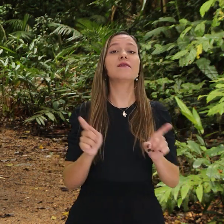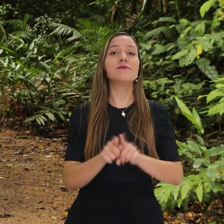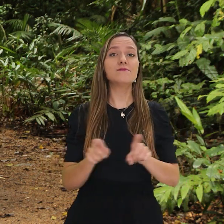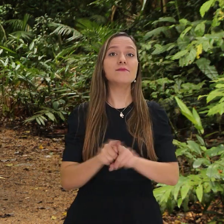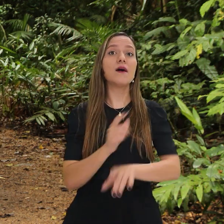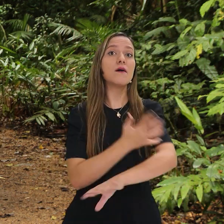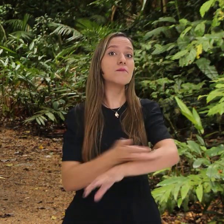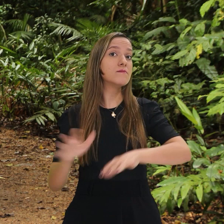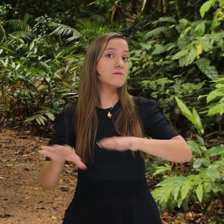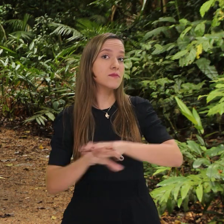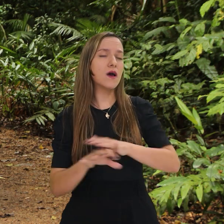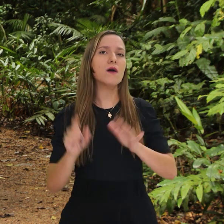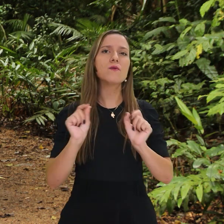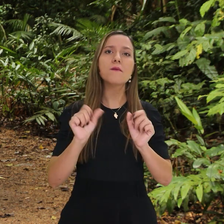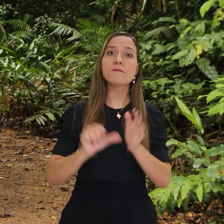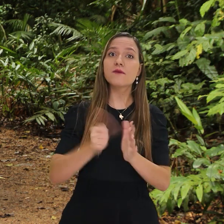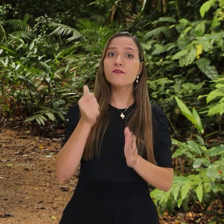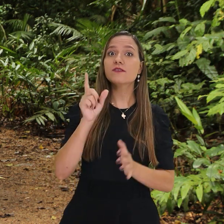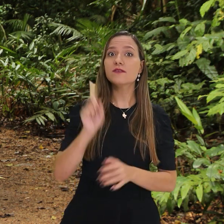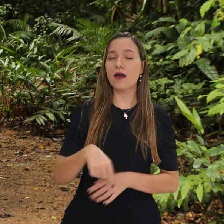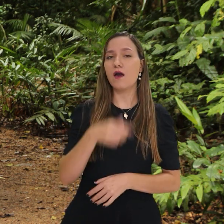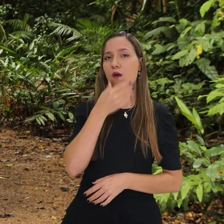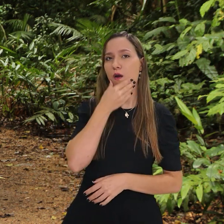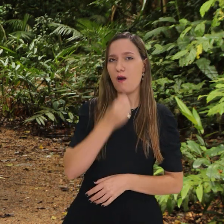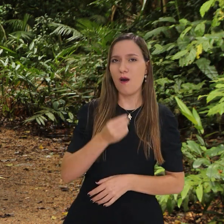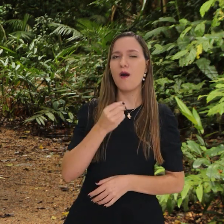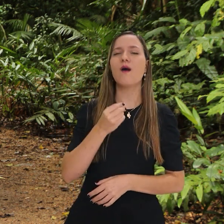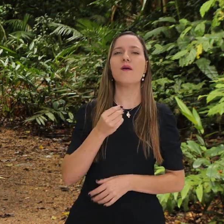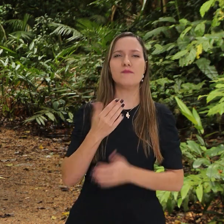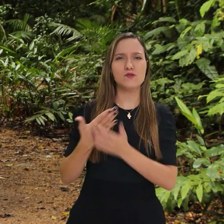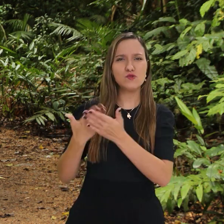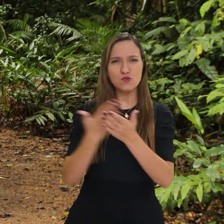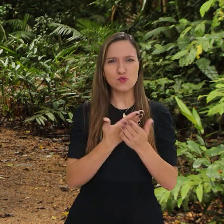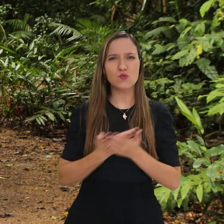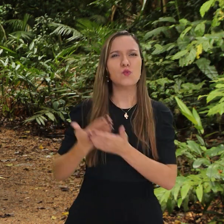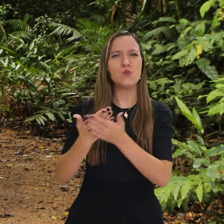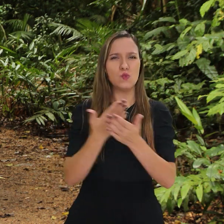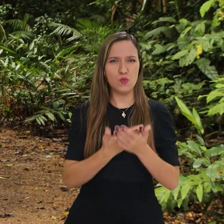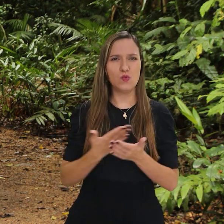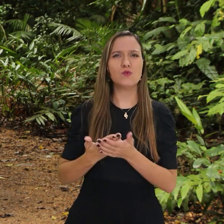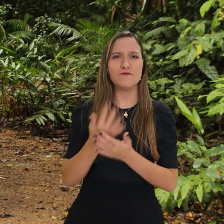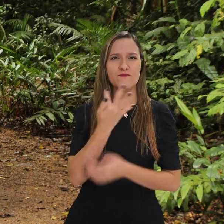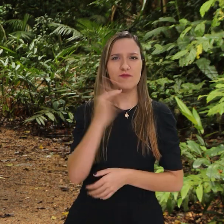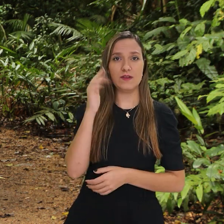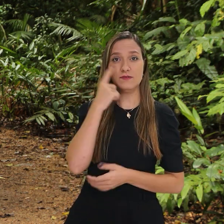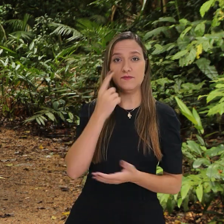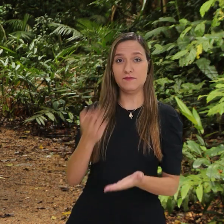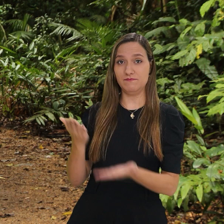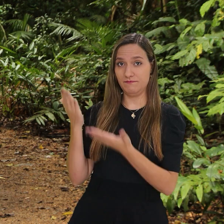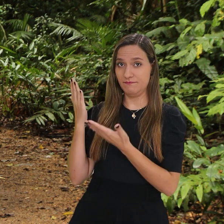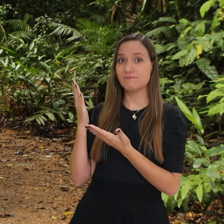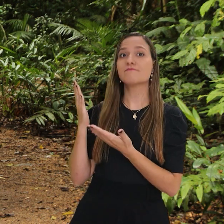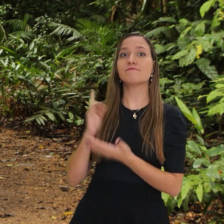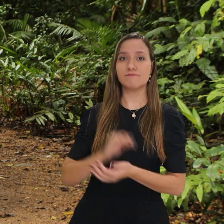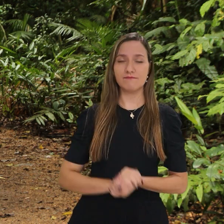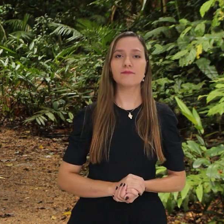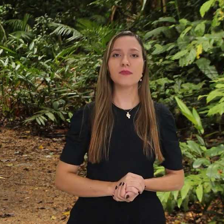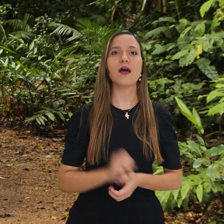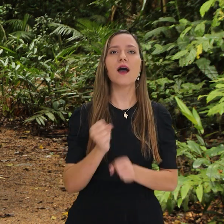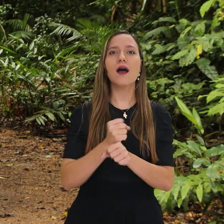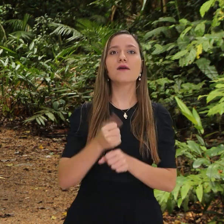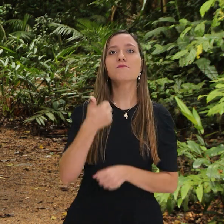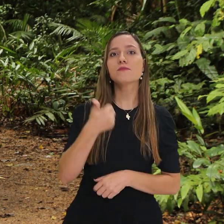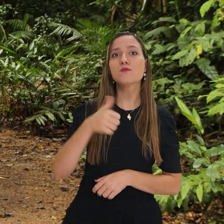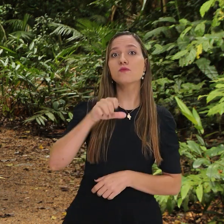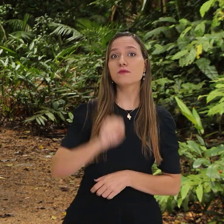isso. O termo meio ambiente apareceu pela primeira vez com um naturalista e zoógrafo francês, estudioso que